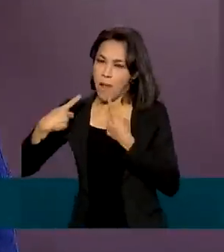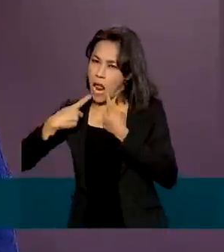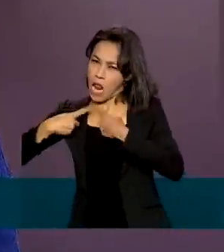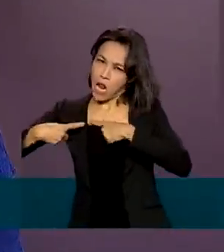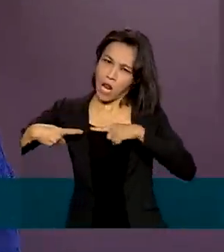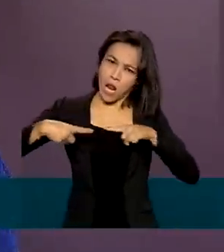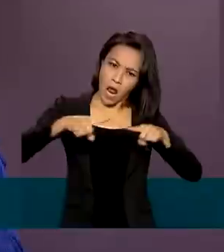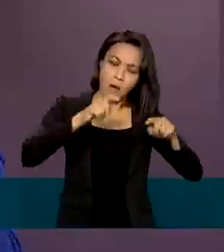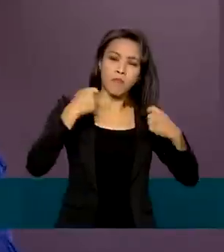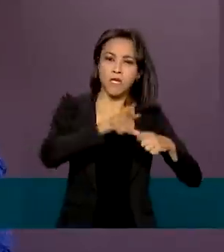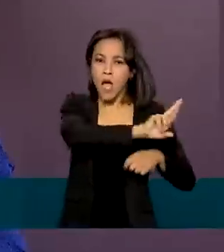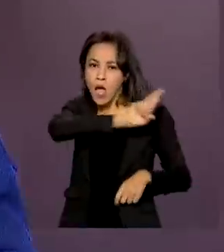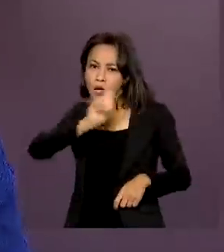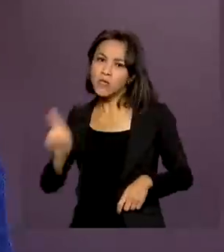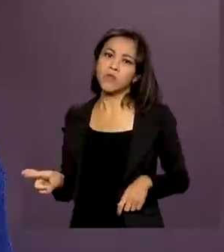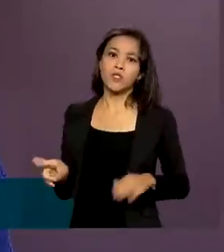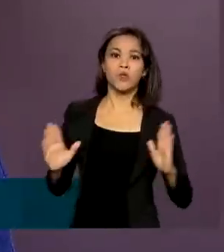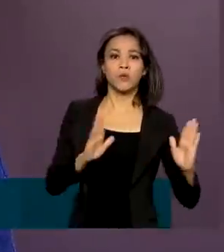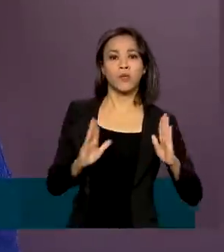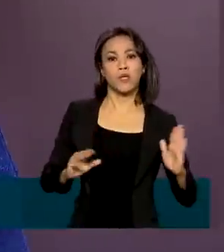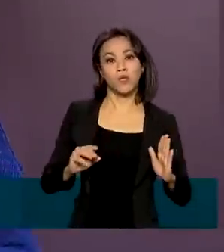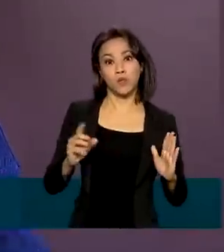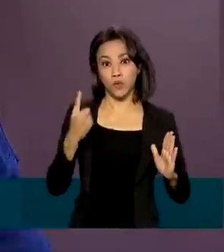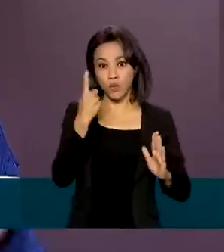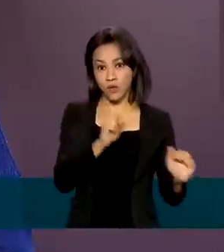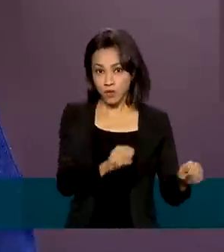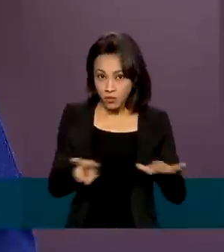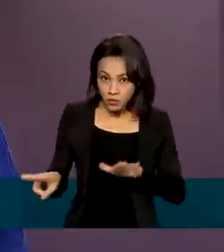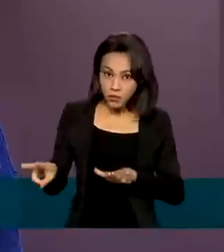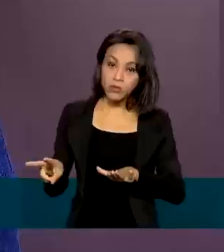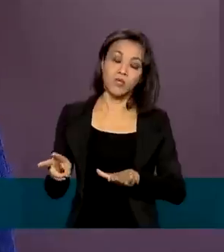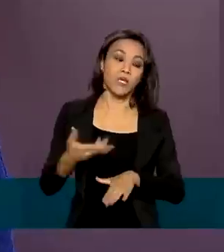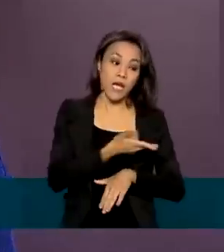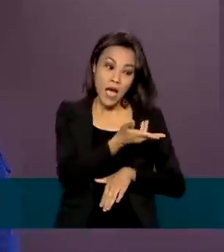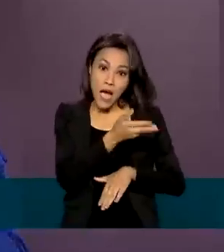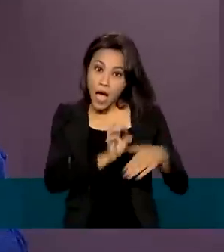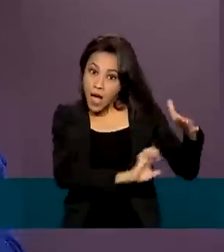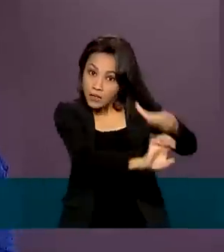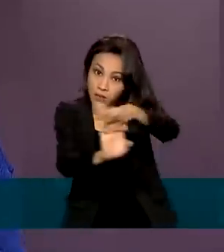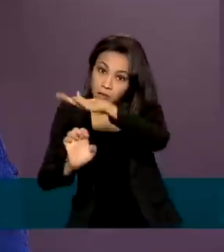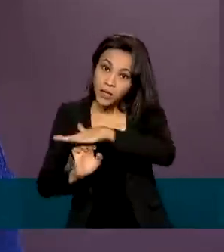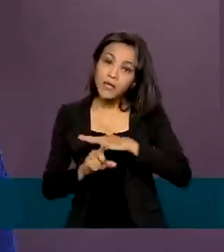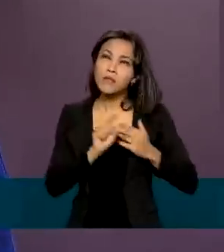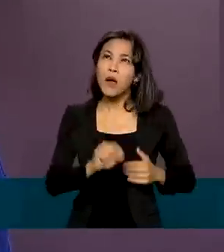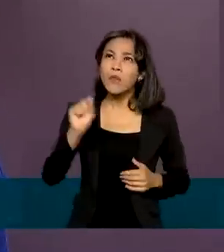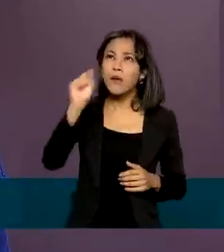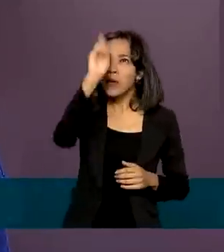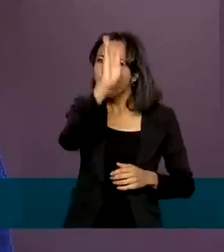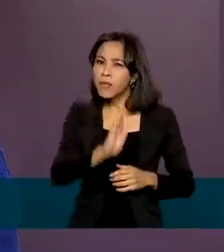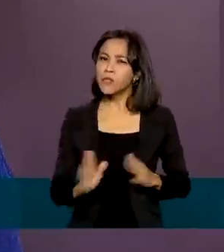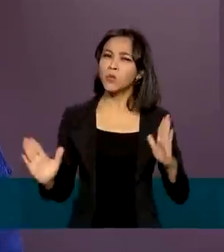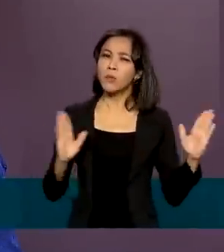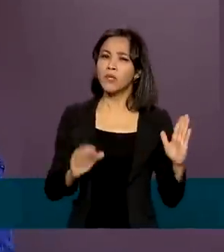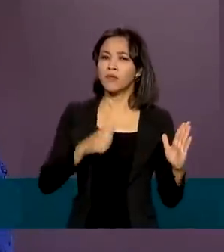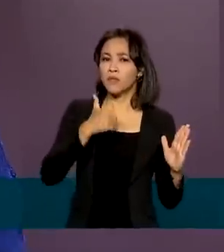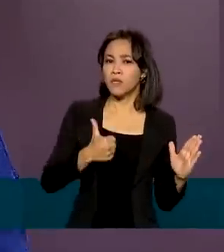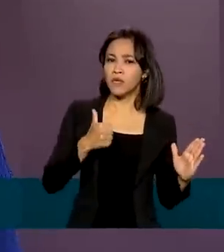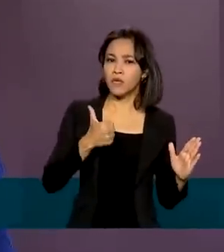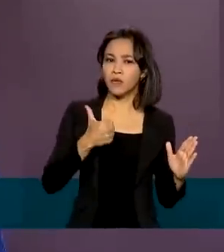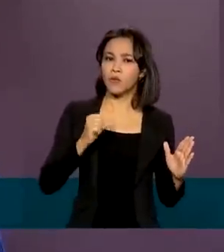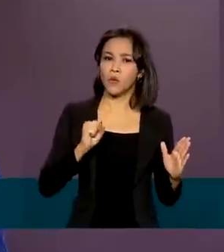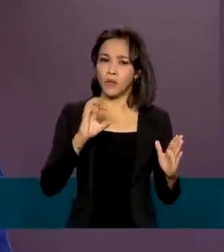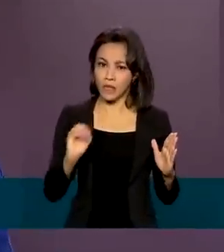respondidas em até 7 dias corridos. As empresas de todo o país terão até 180 dias para se